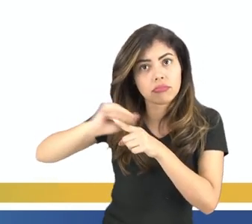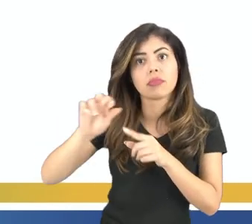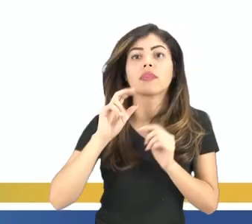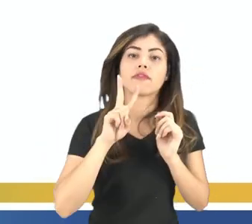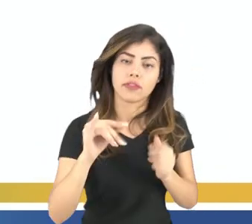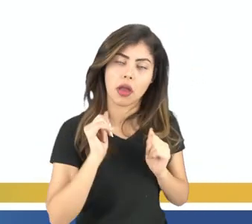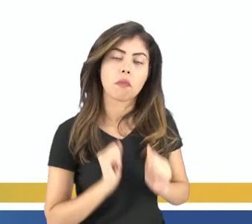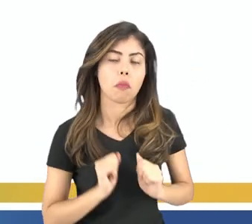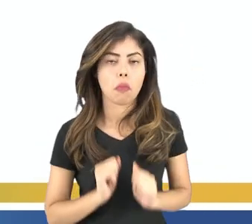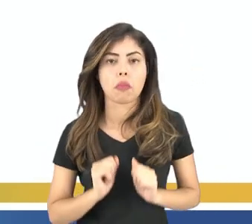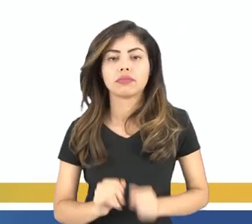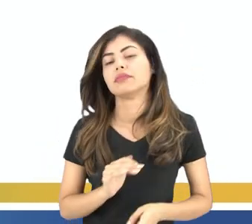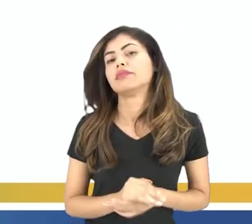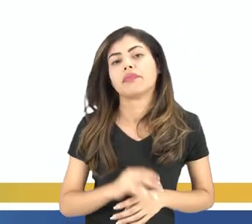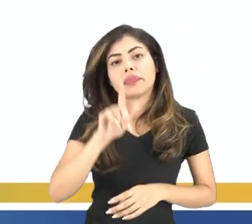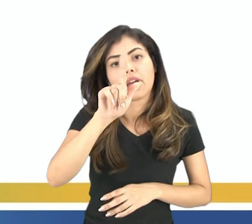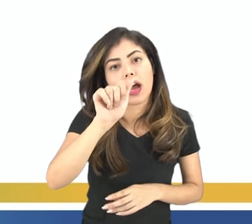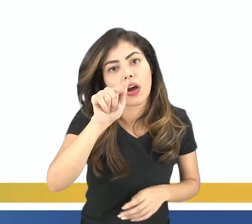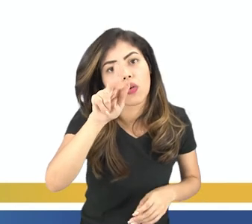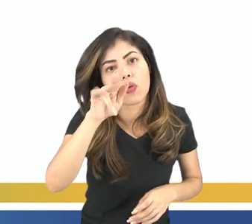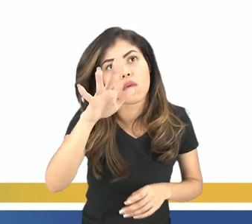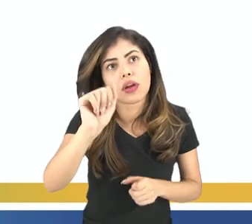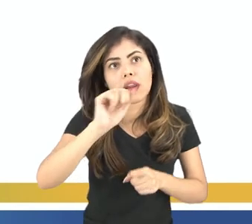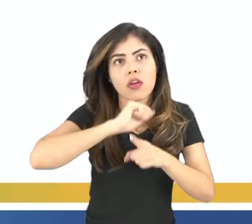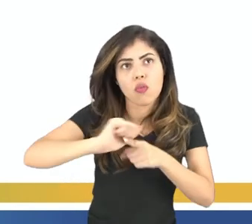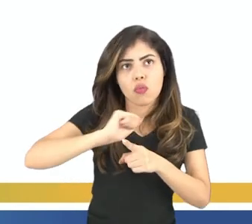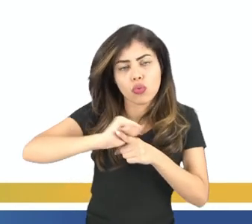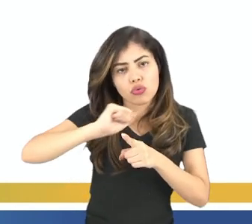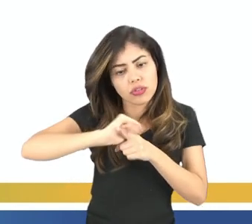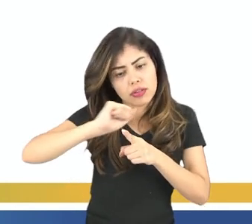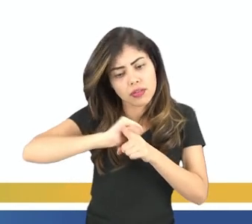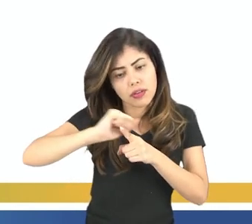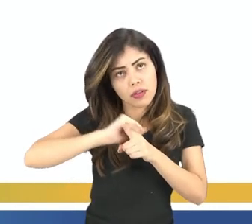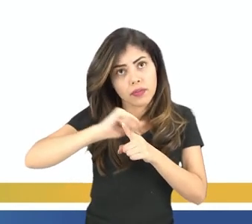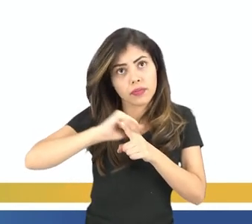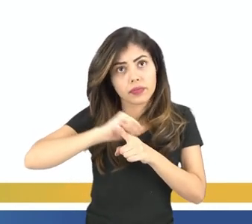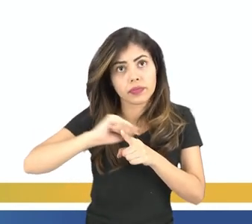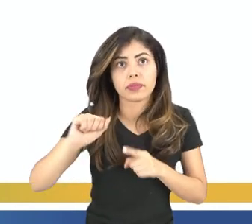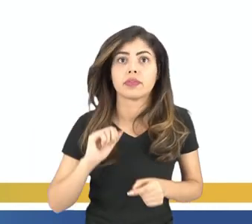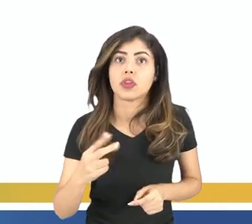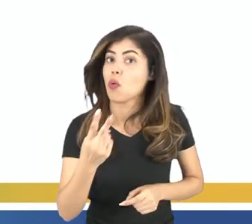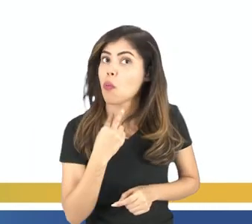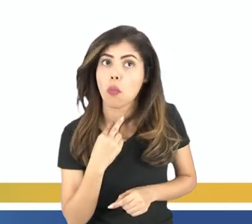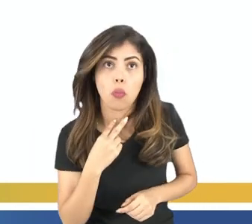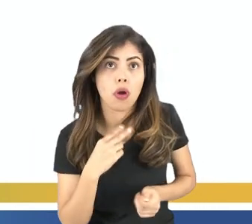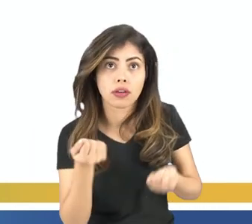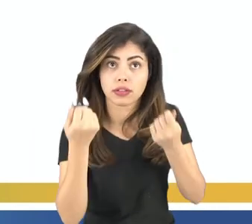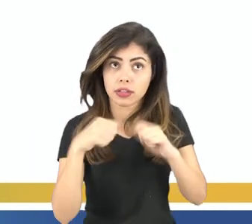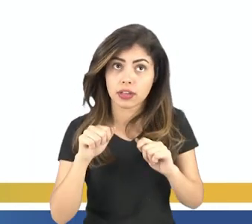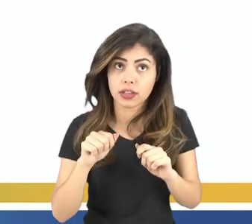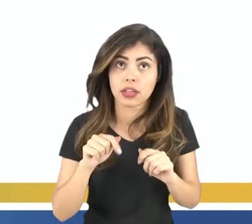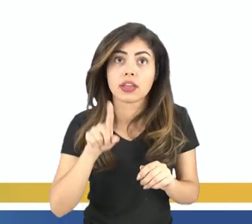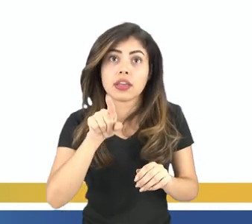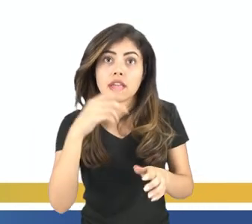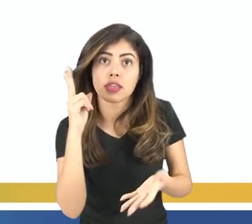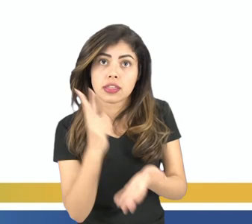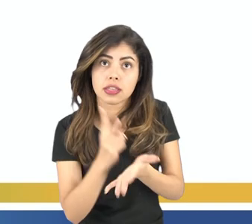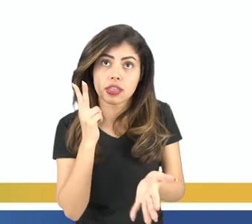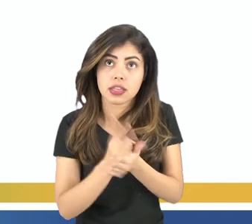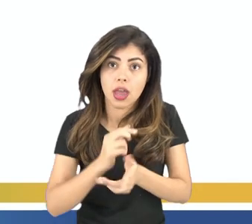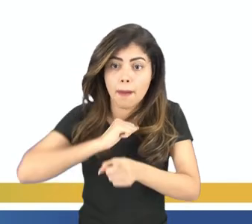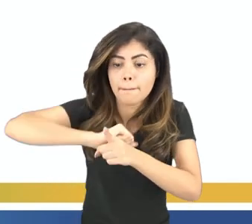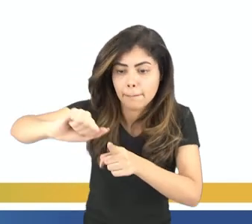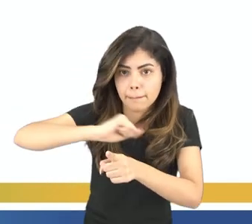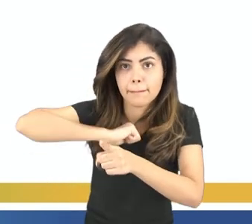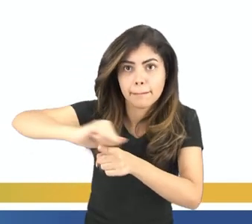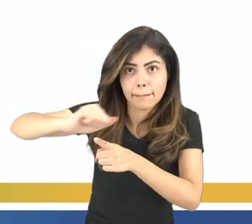servir. Você esfrega a agulha ali 50 vezes e o mais importante, você não pode esquecer, esfrega a agulha sempre na mesma